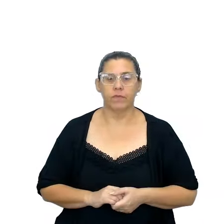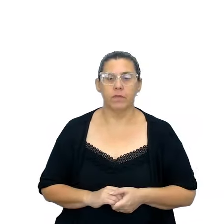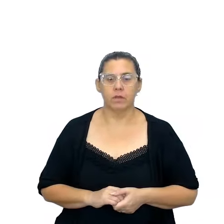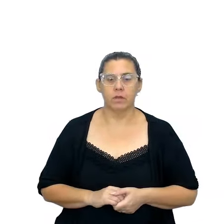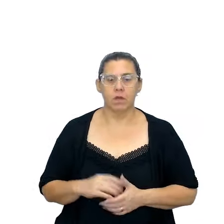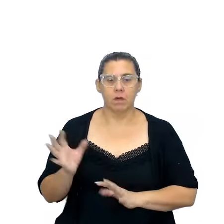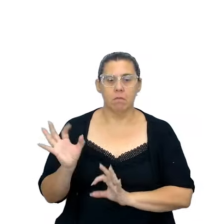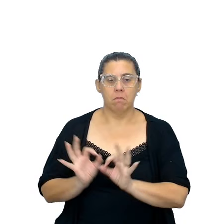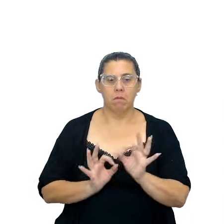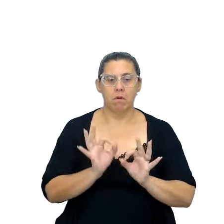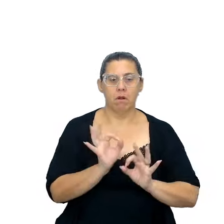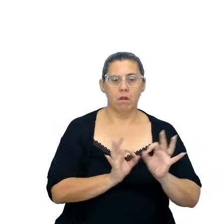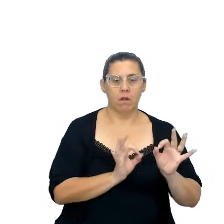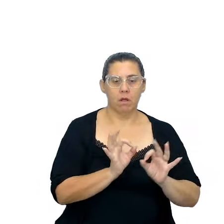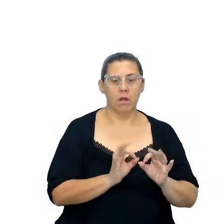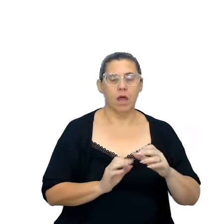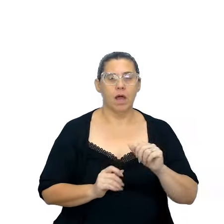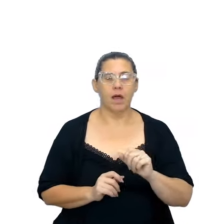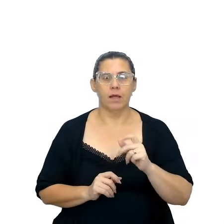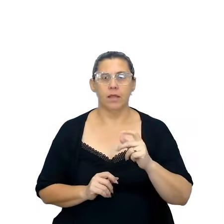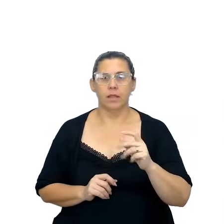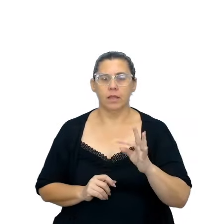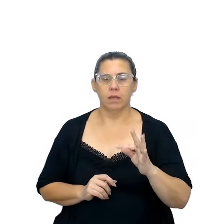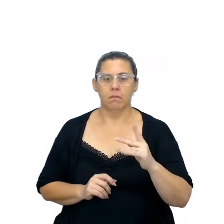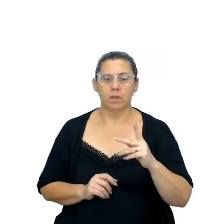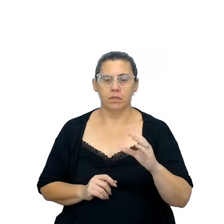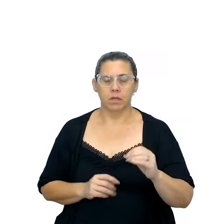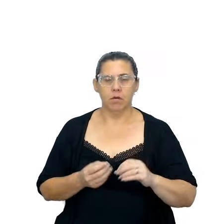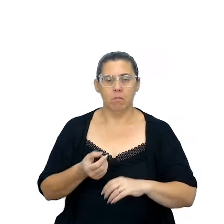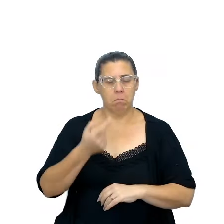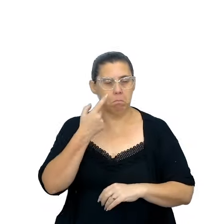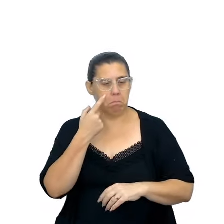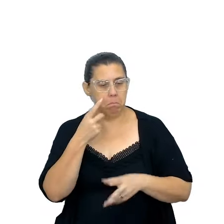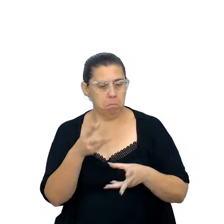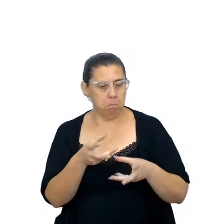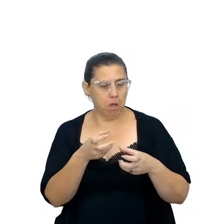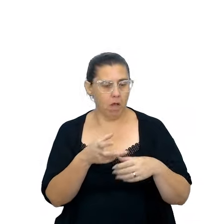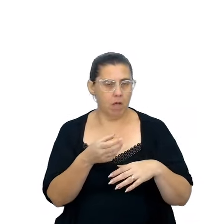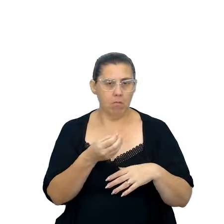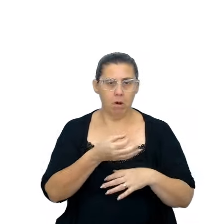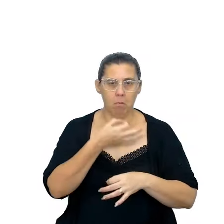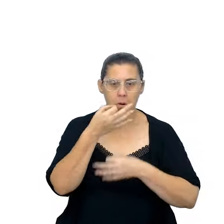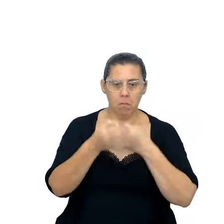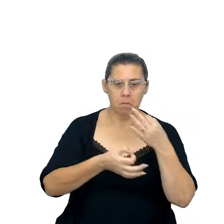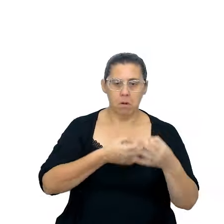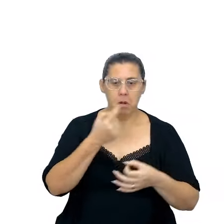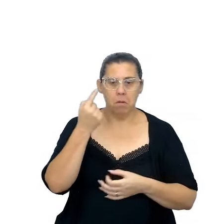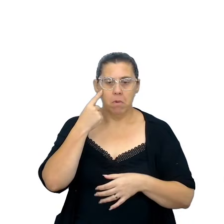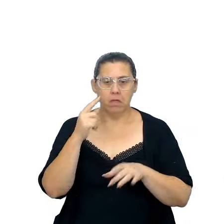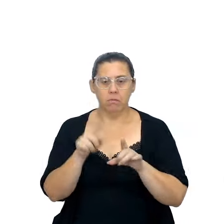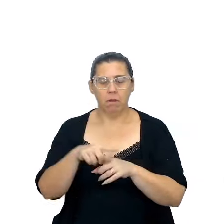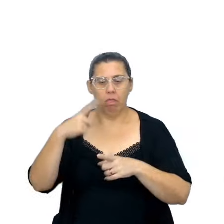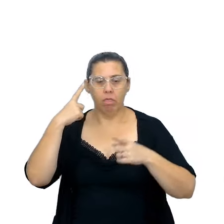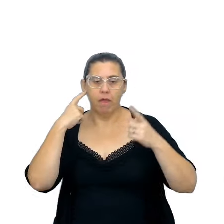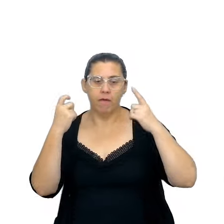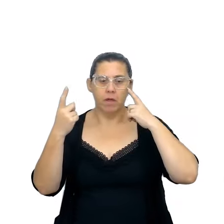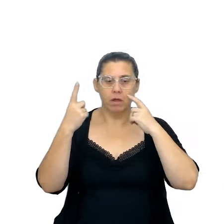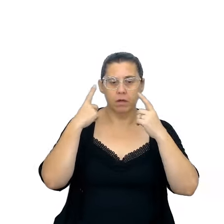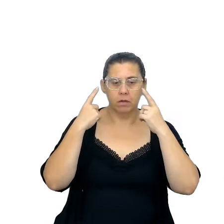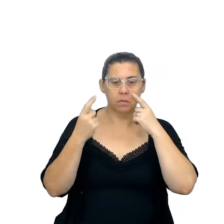elaborar o planejamento na TPC, observando as sugestões que foram dadas aqui, né? Sempre pensando nessa ideia da